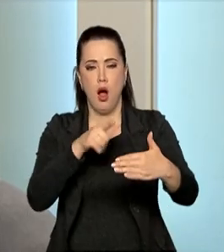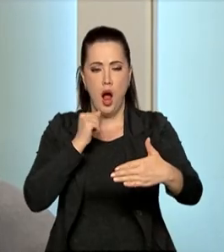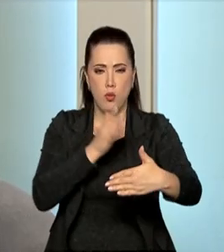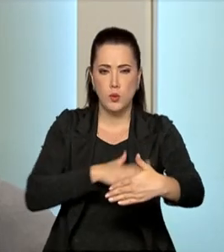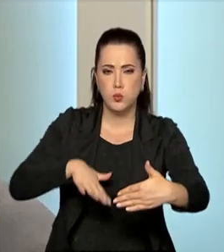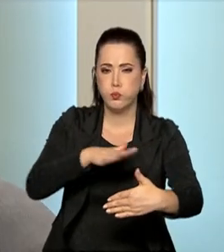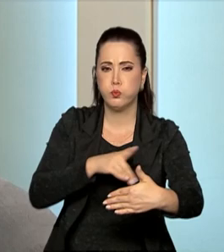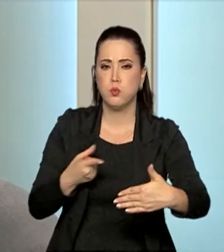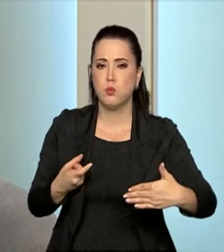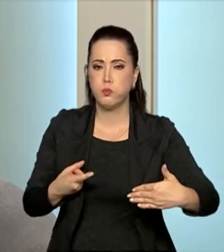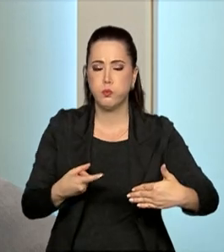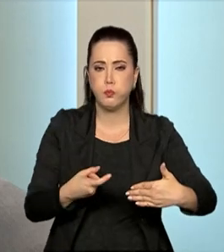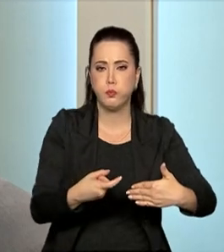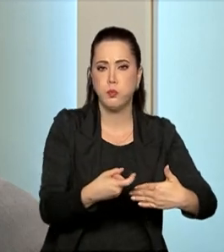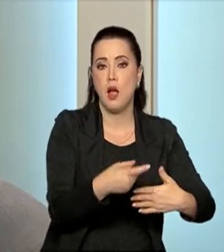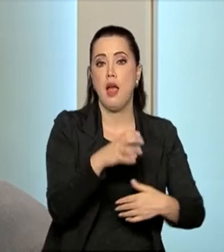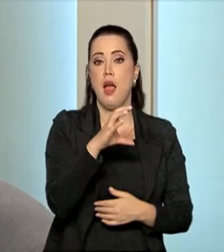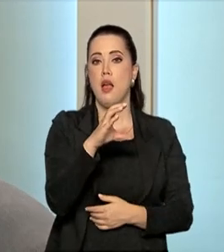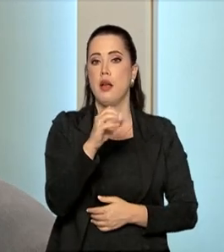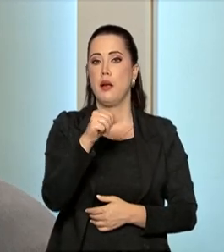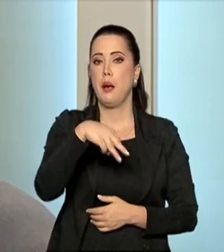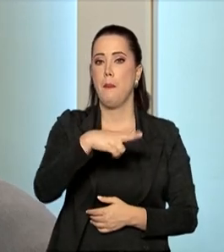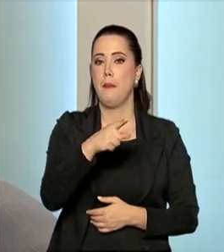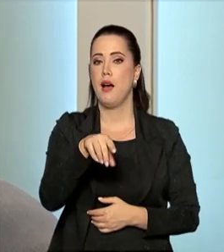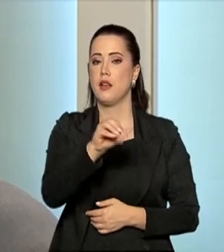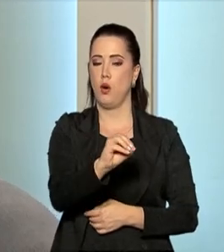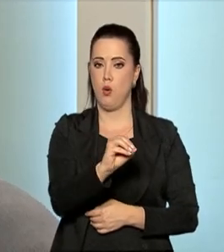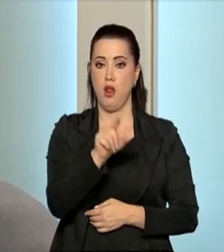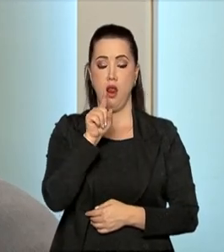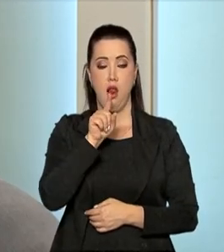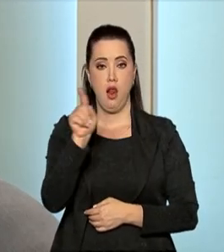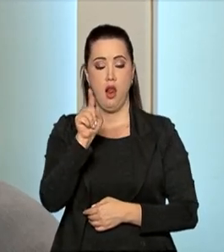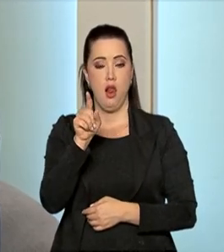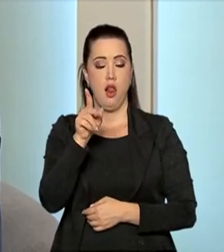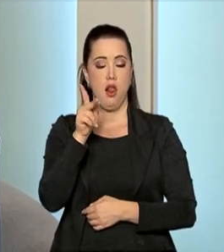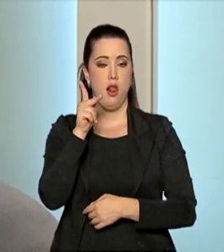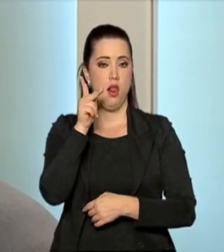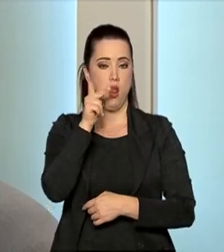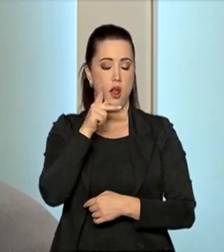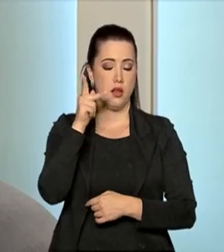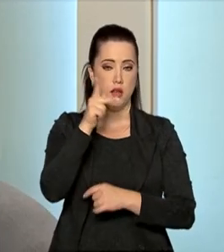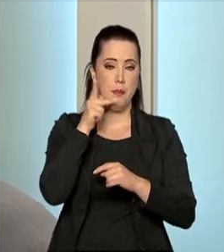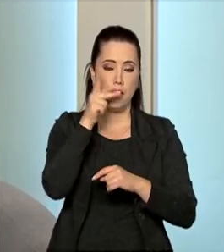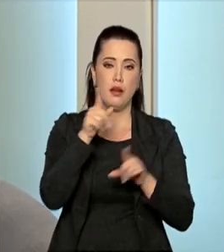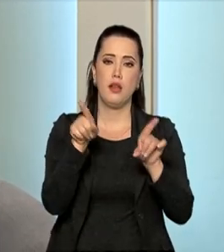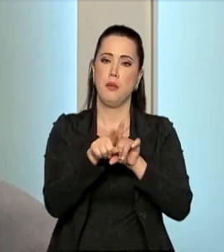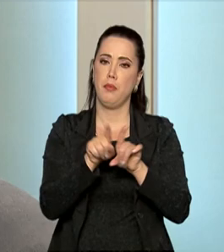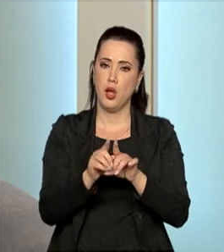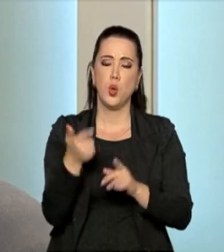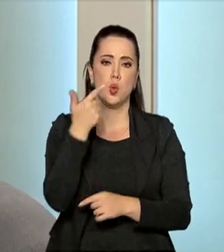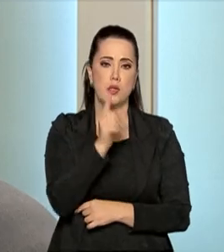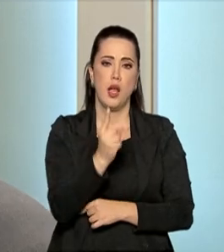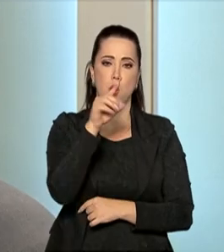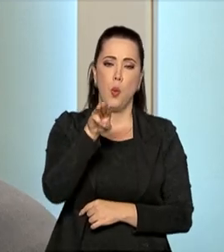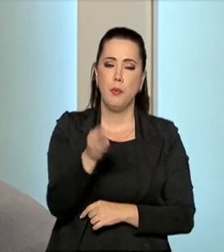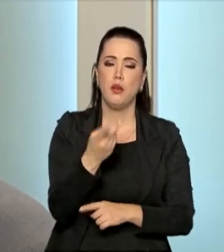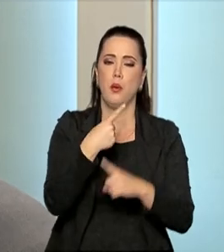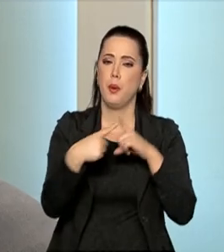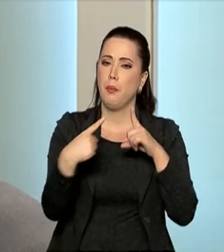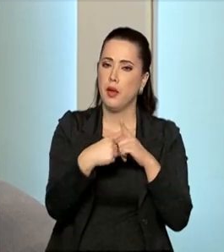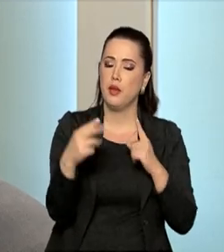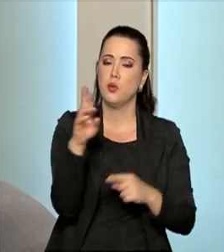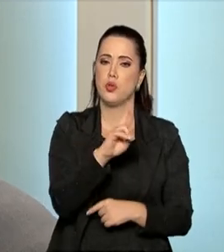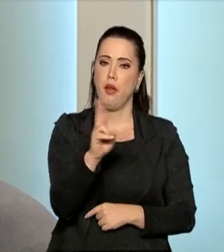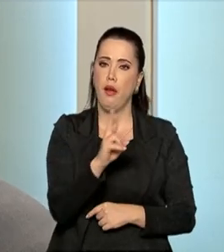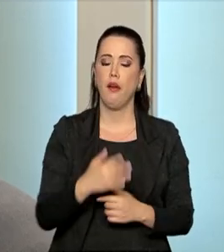% da produção do camarão da Paraíba. Auferem ao ano aproximadamente 1 milhão e meio de reais. Nós temos o